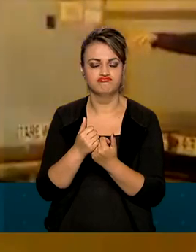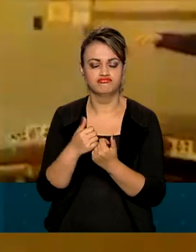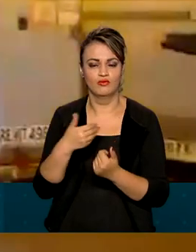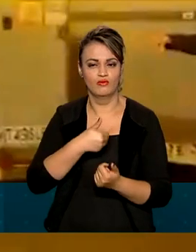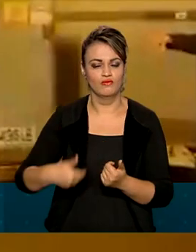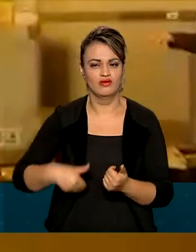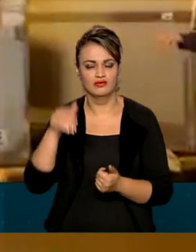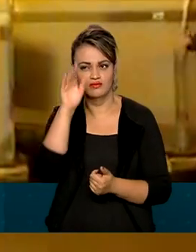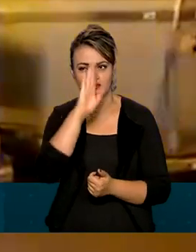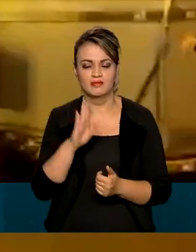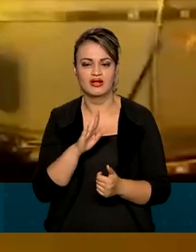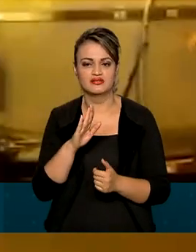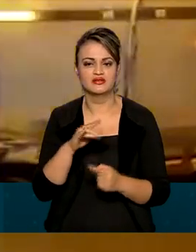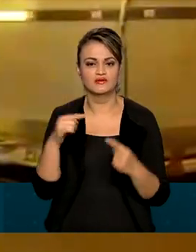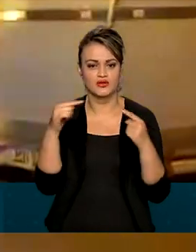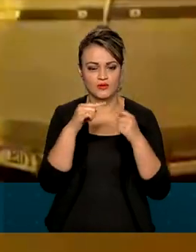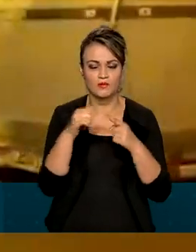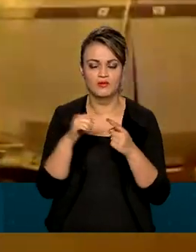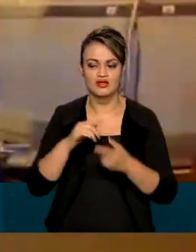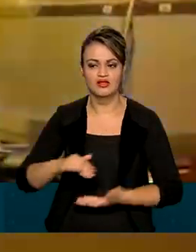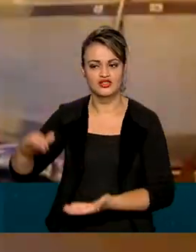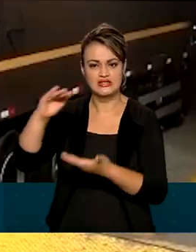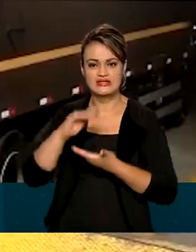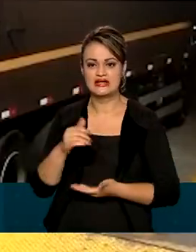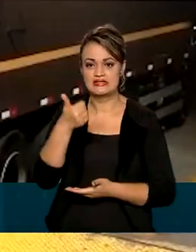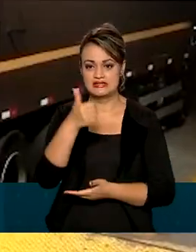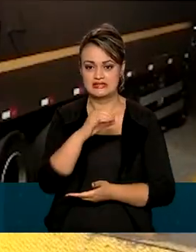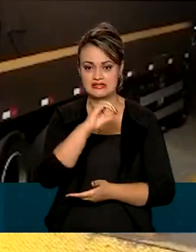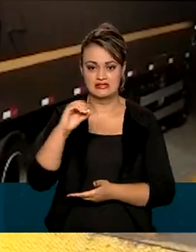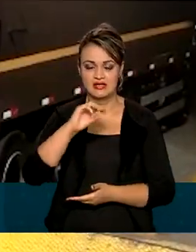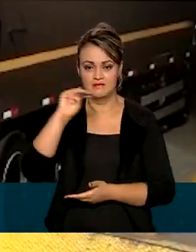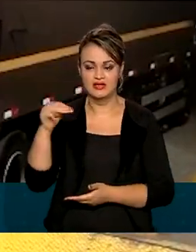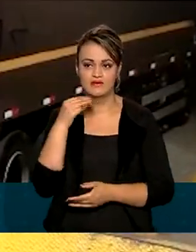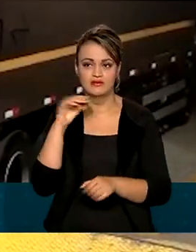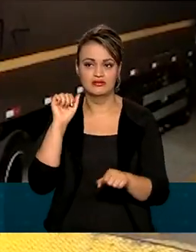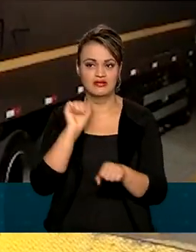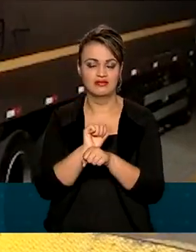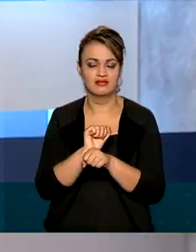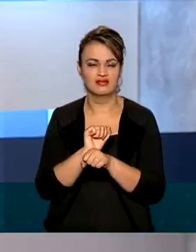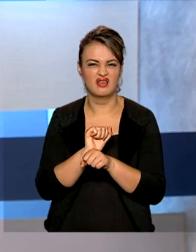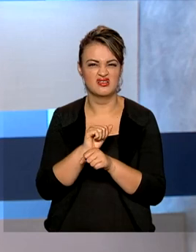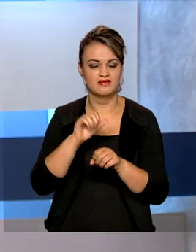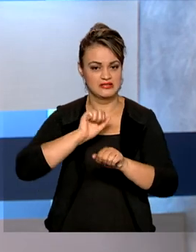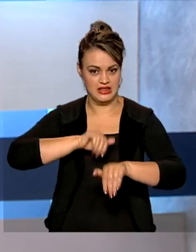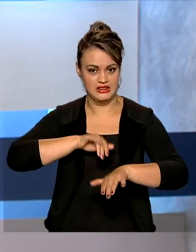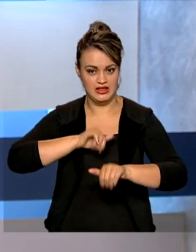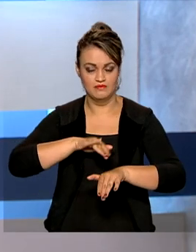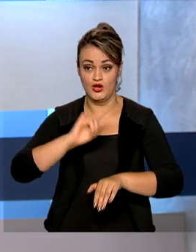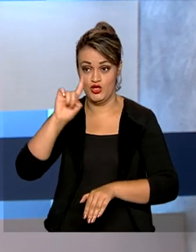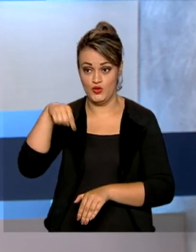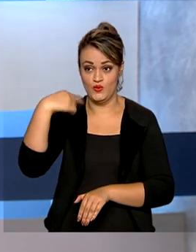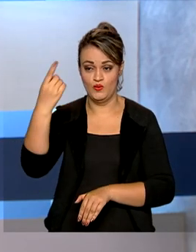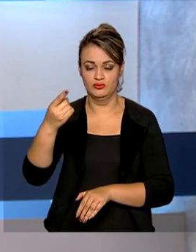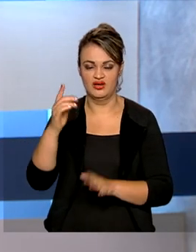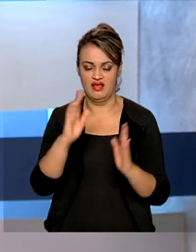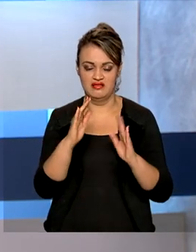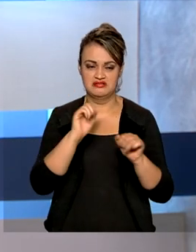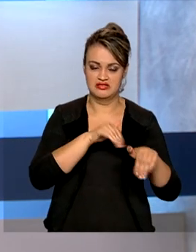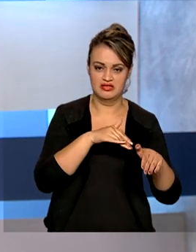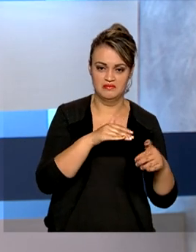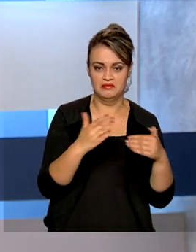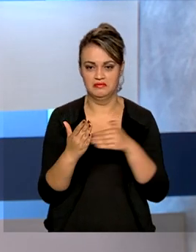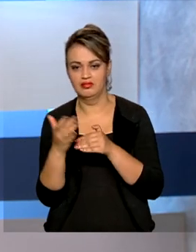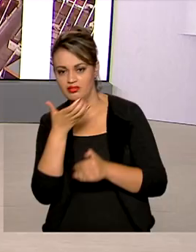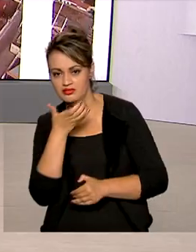governo brasileiro, que envolve a aquisição de 100 milhões de doses até setembro e outras 100 milhões entre setembro